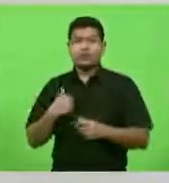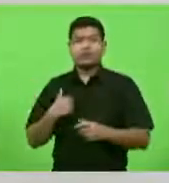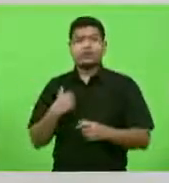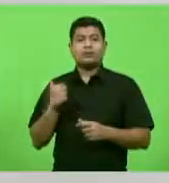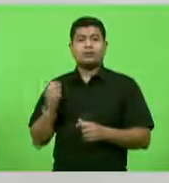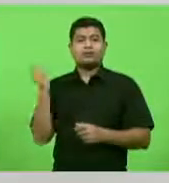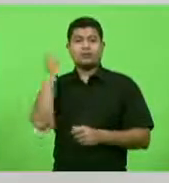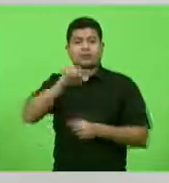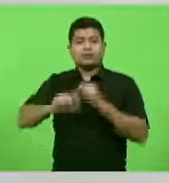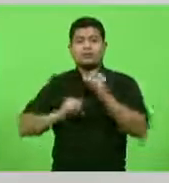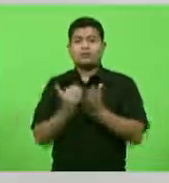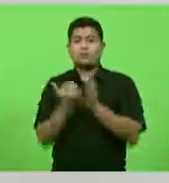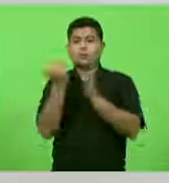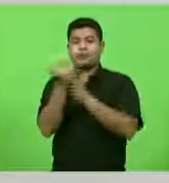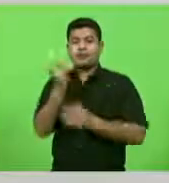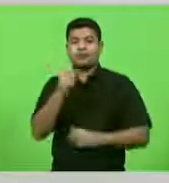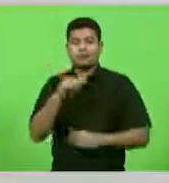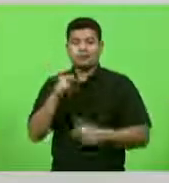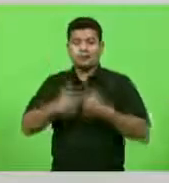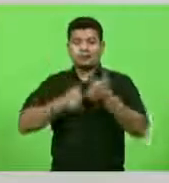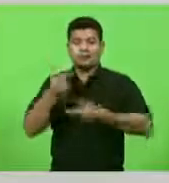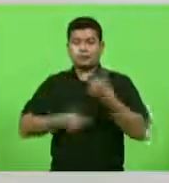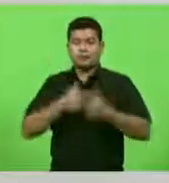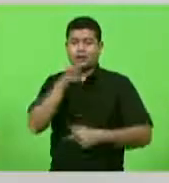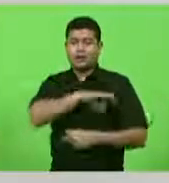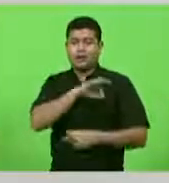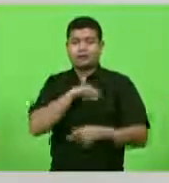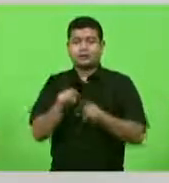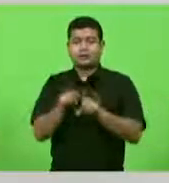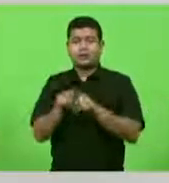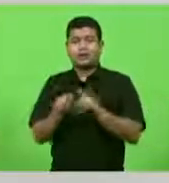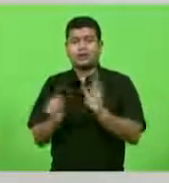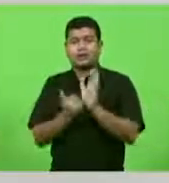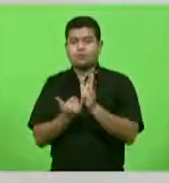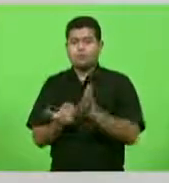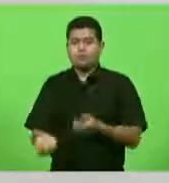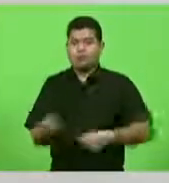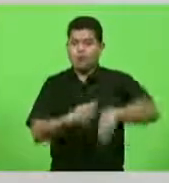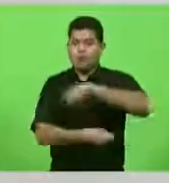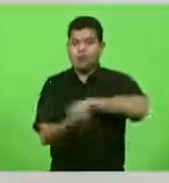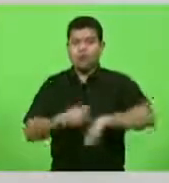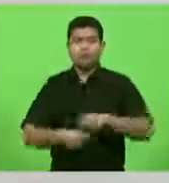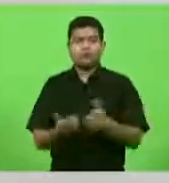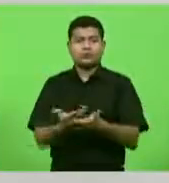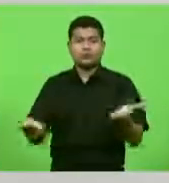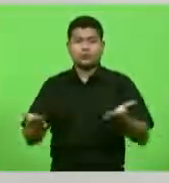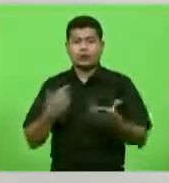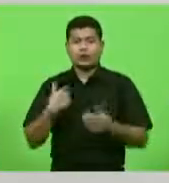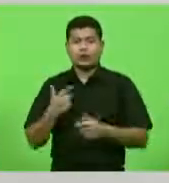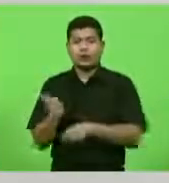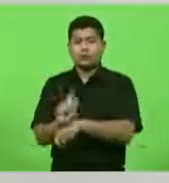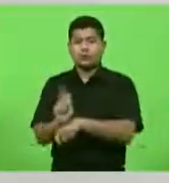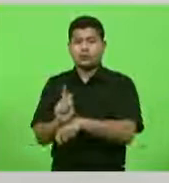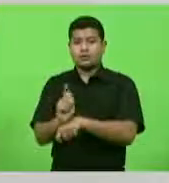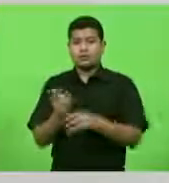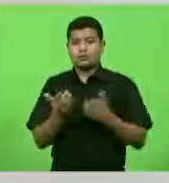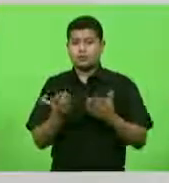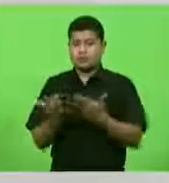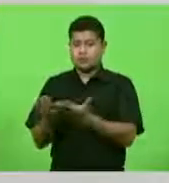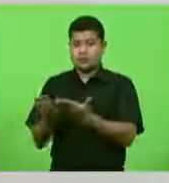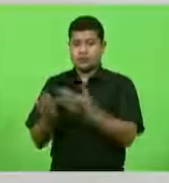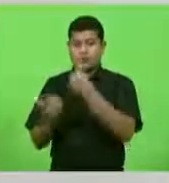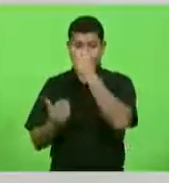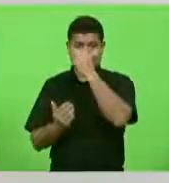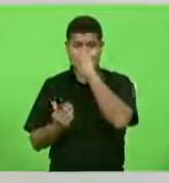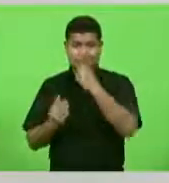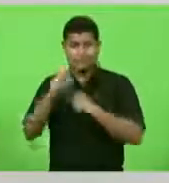mais renda, mais recolhimento para o próprio município, e, através disso, o gestor municipal, onde estão instalados os negócios, porque ele não